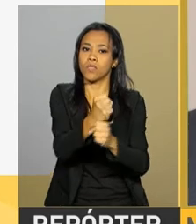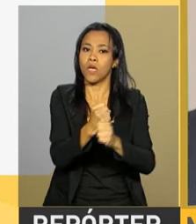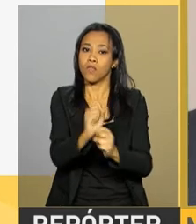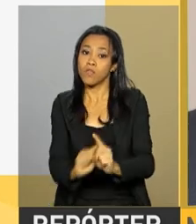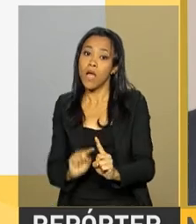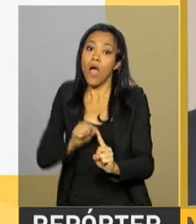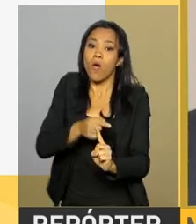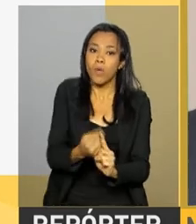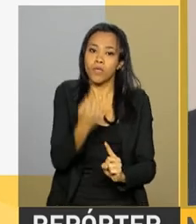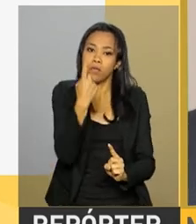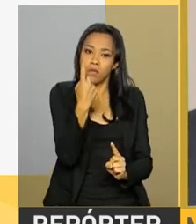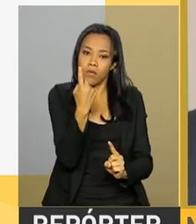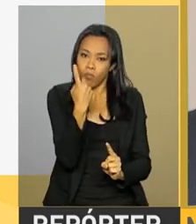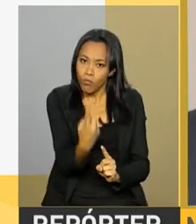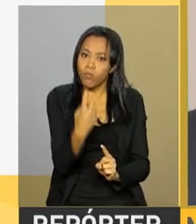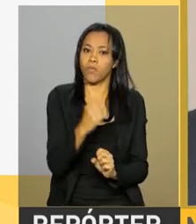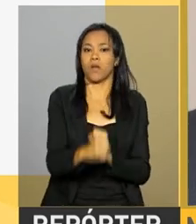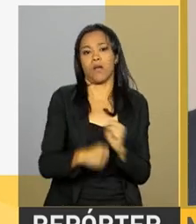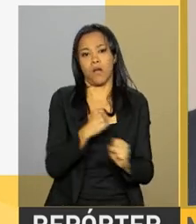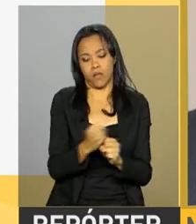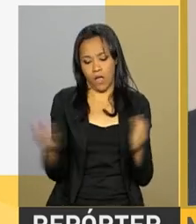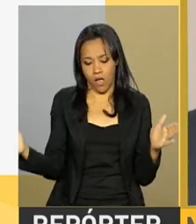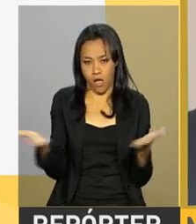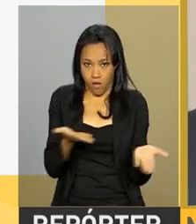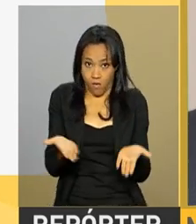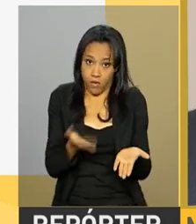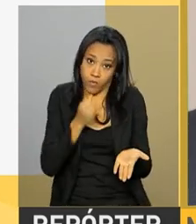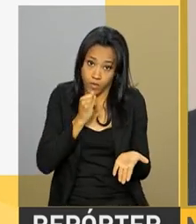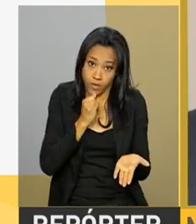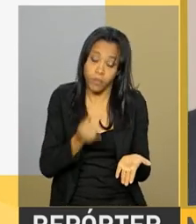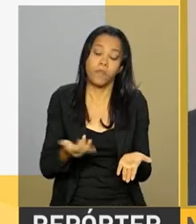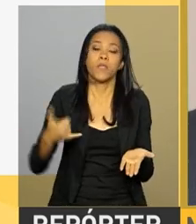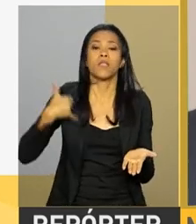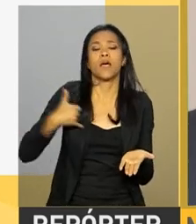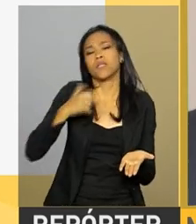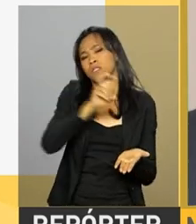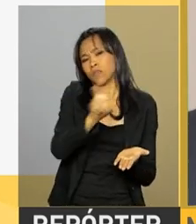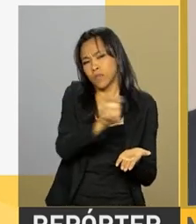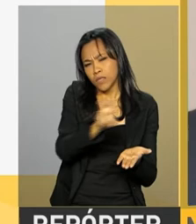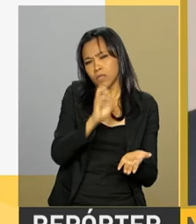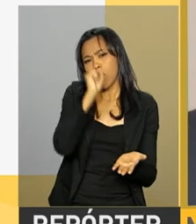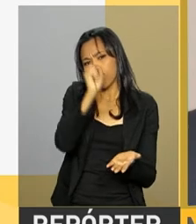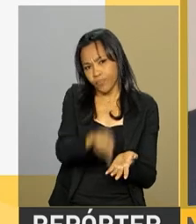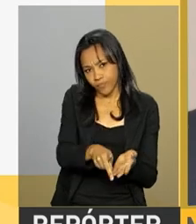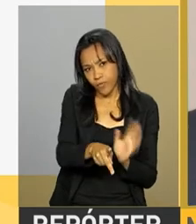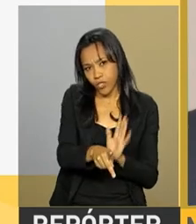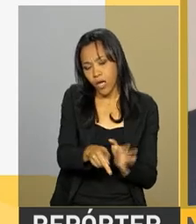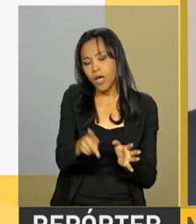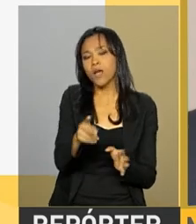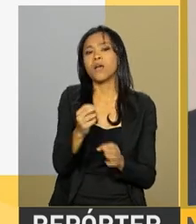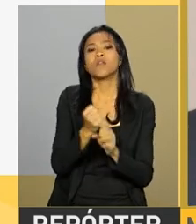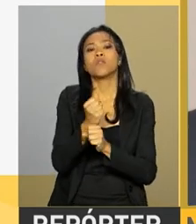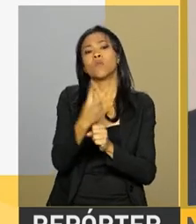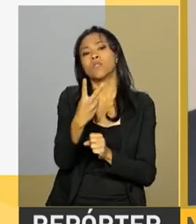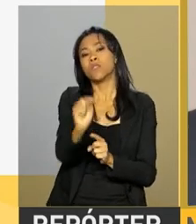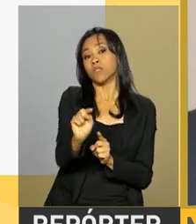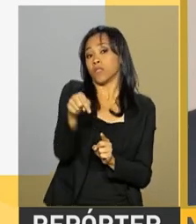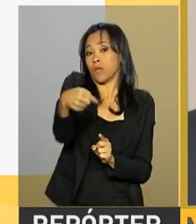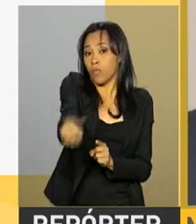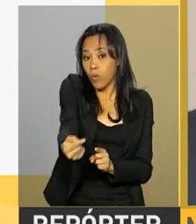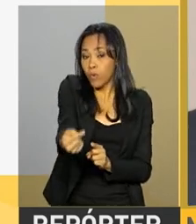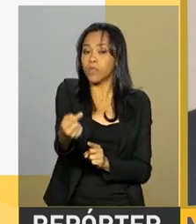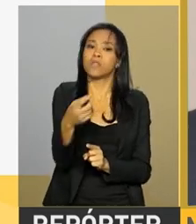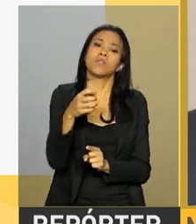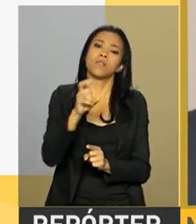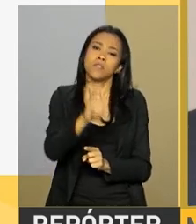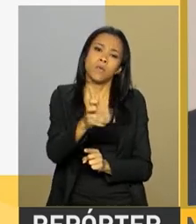Então você começa com uma reforma. Agora o sujeito que, digamos, tem 55, pode se aposentar. Dois anos depois é que passa